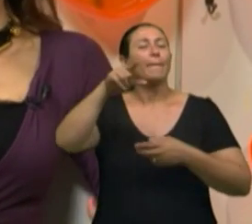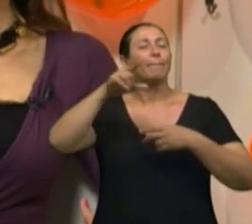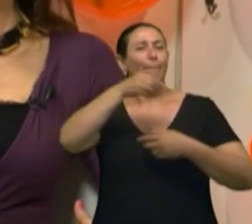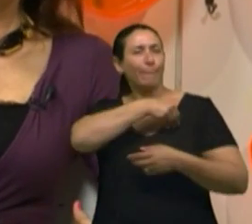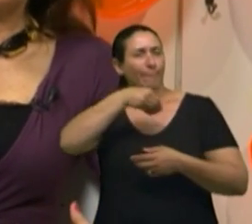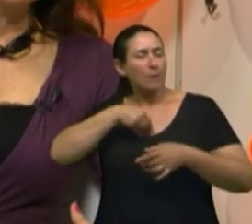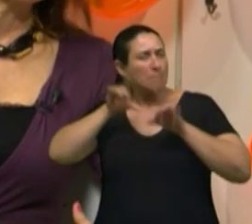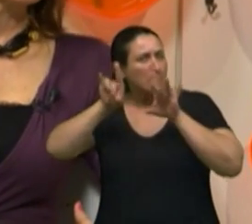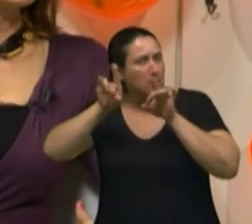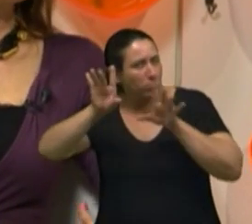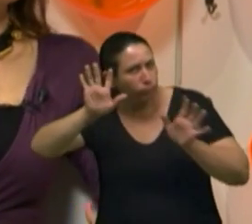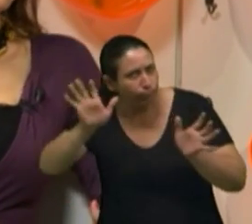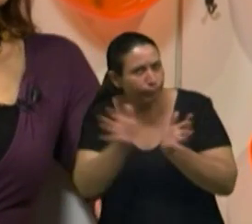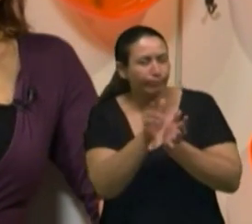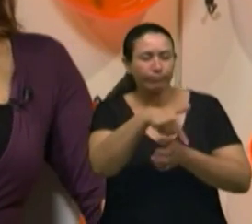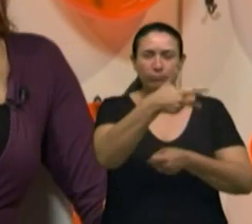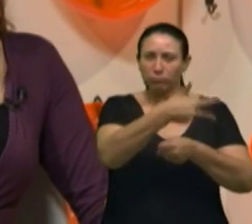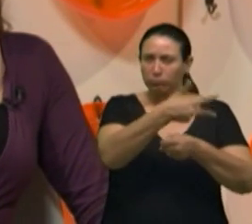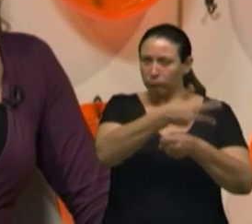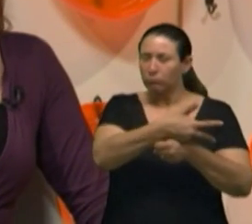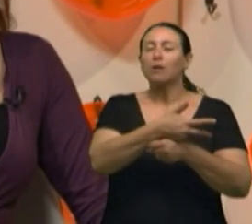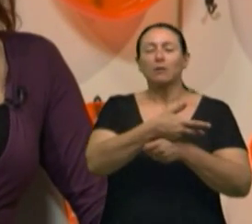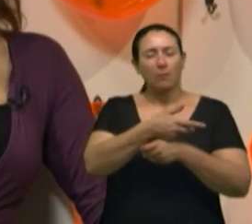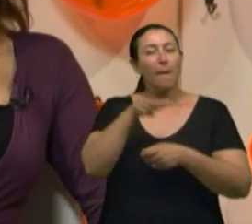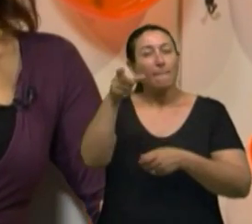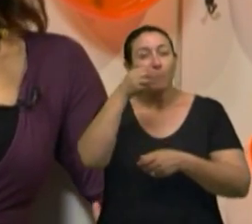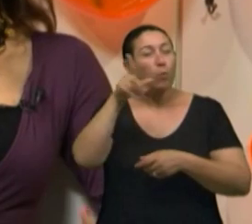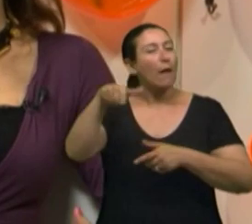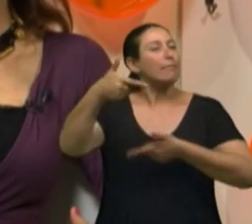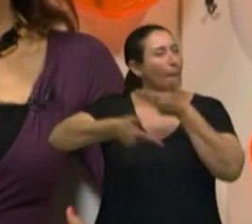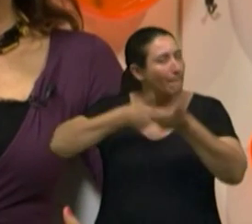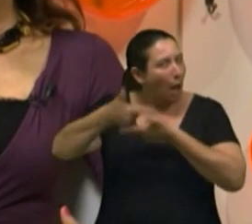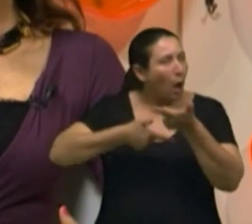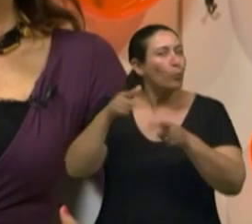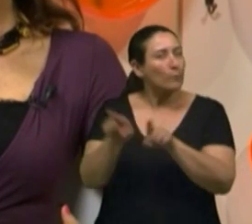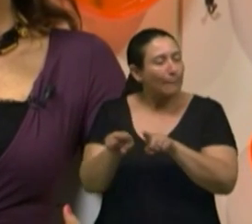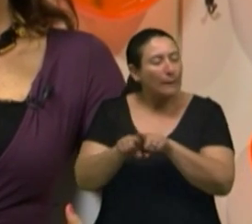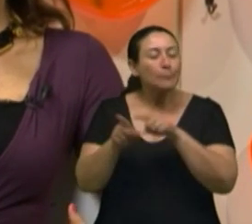que geralmente é o nosso médico do trabalho, que faz também.